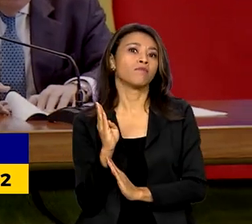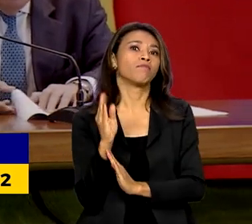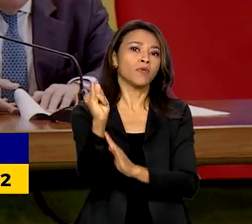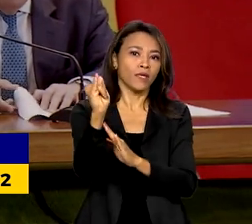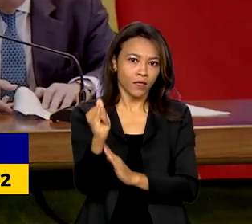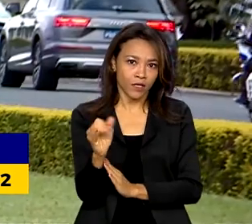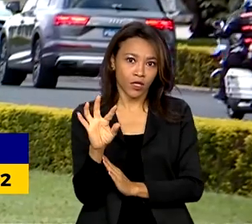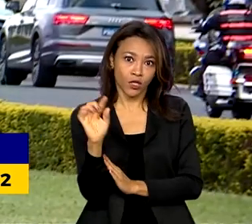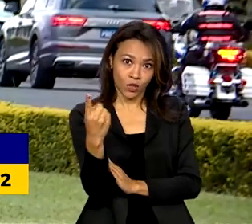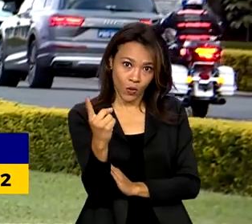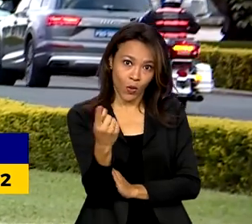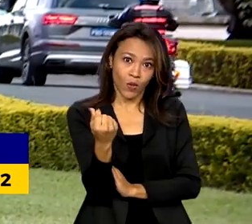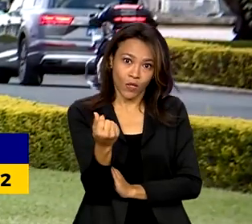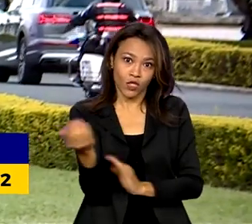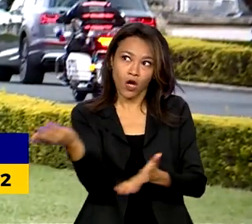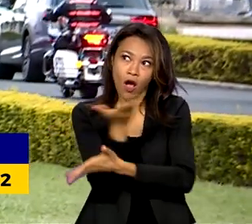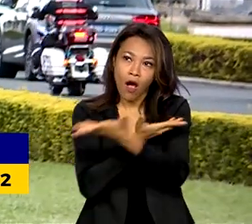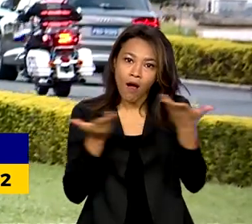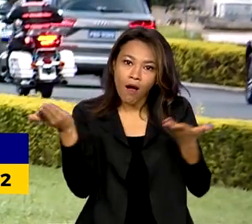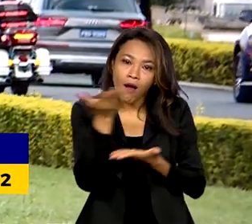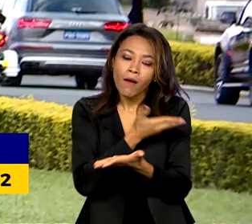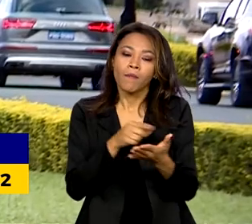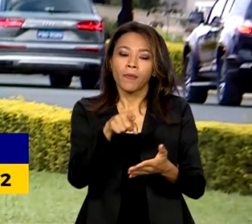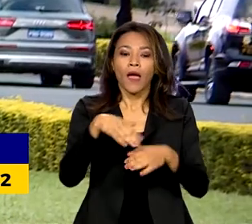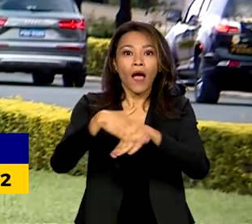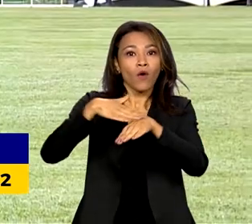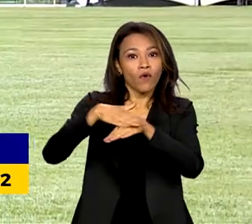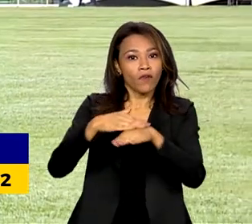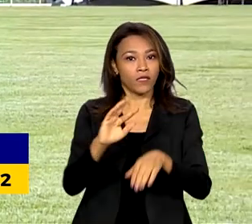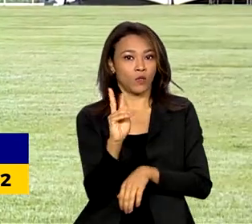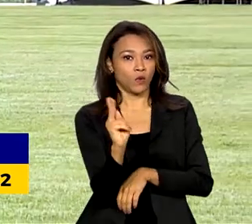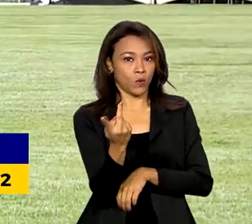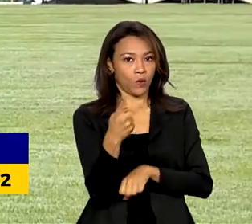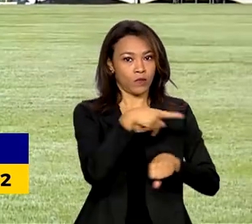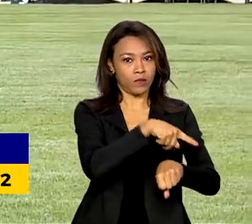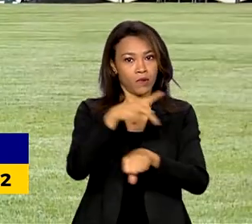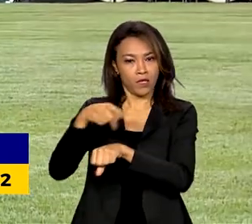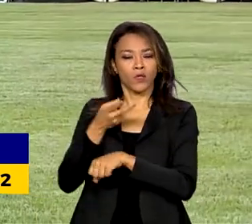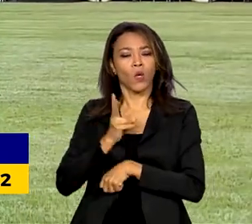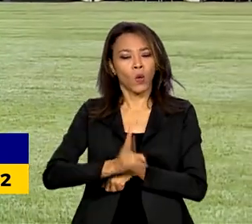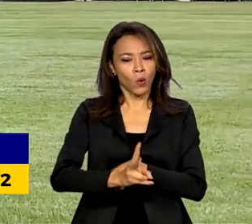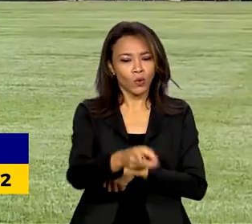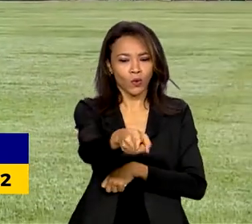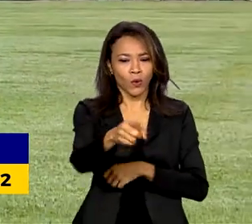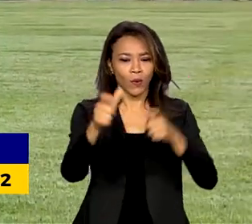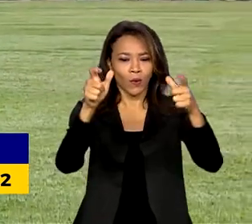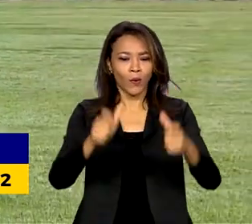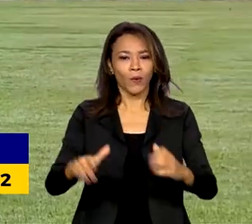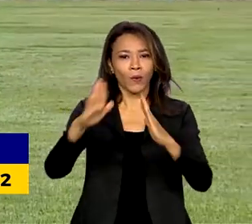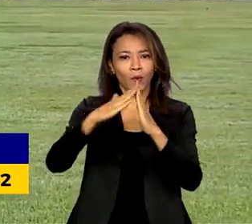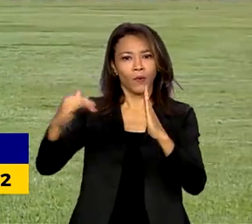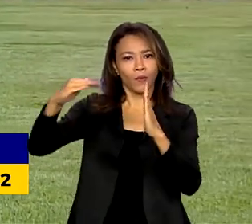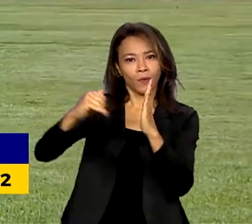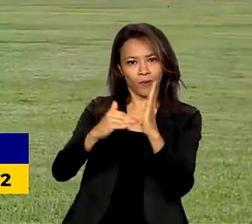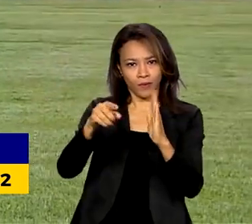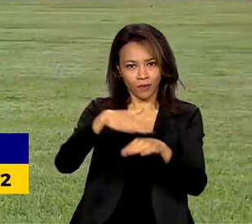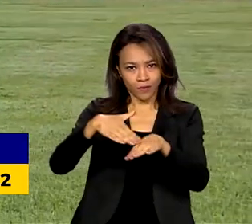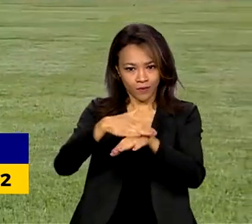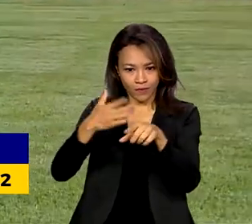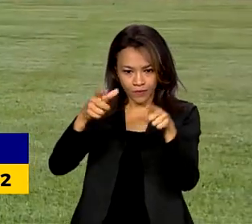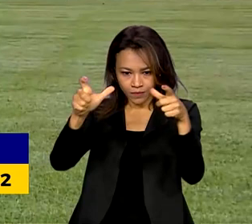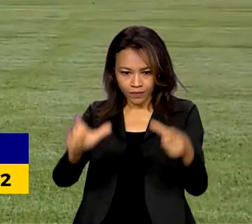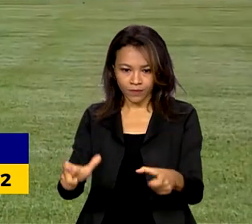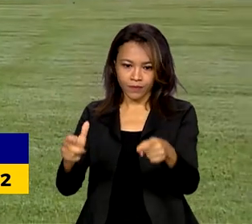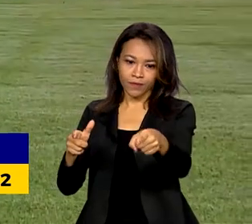comércio bilateral. A conversa entre os dois países continuou no Palácio da Alvorada. E nesse novo cenário,